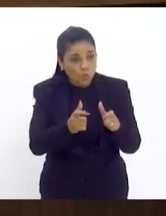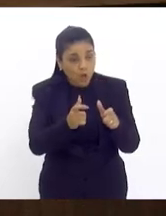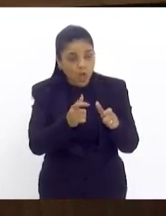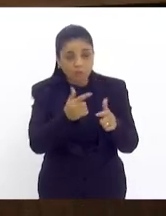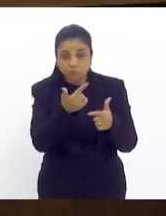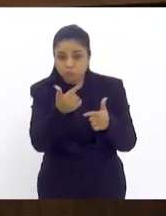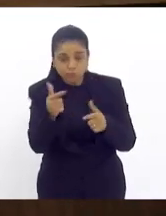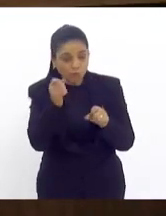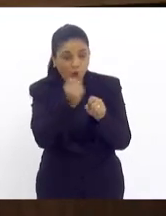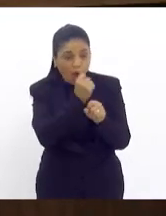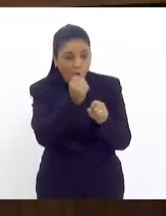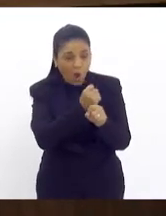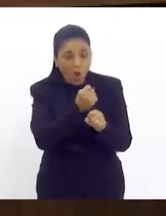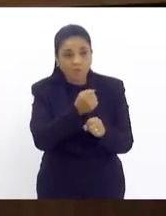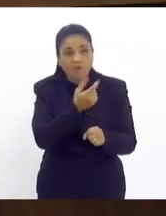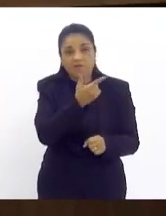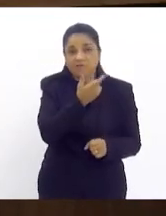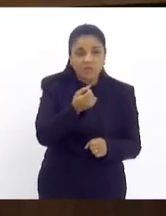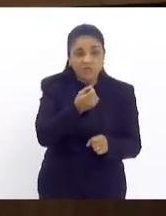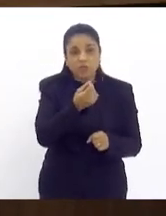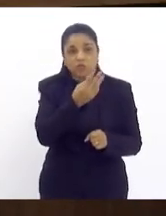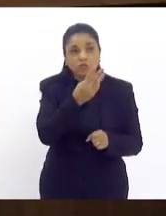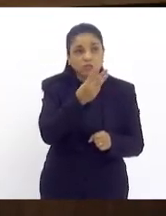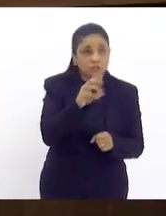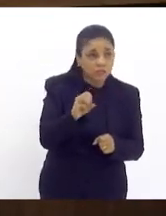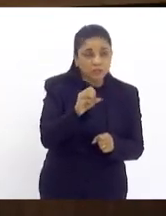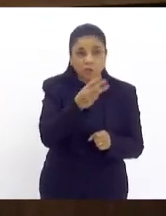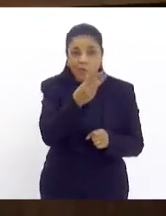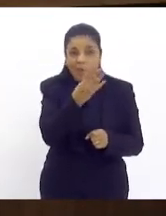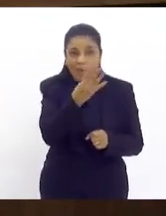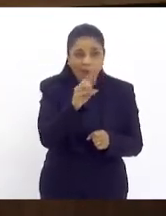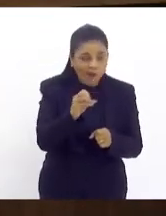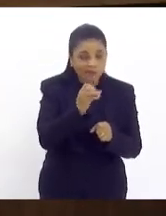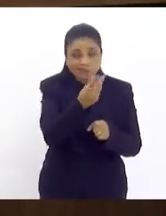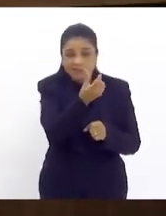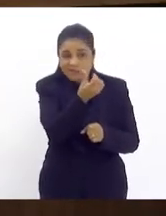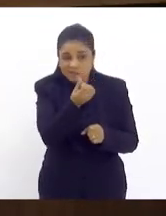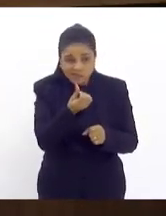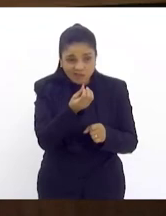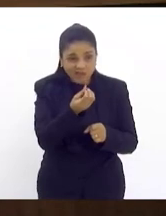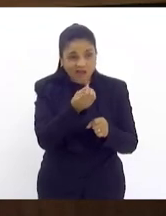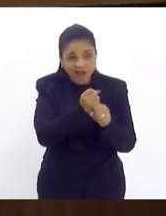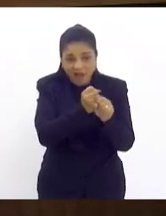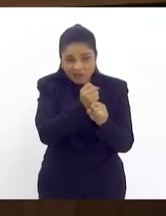obra 20, 30, 40, 60 anos fica pior quando inicia uma obra